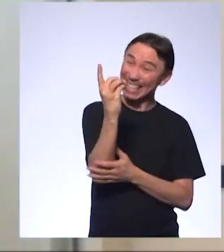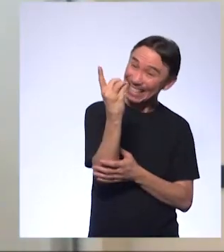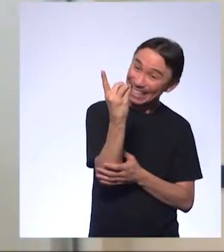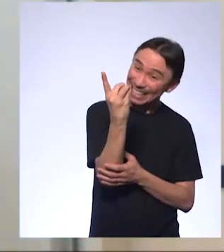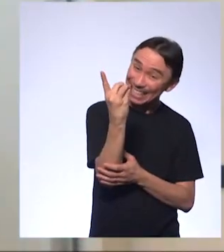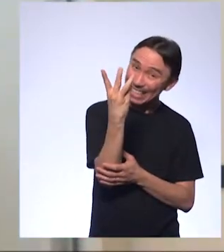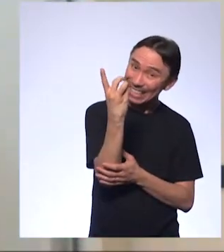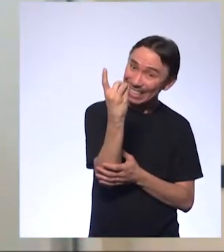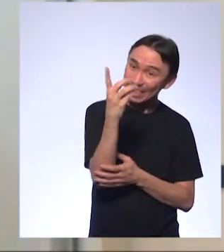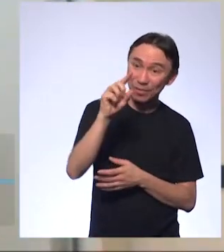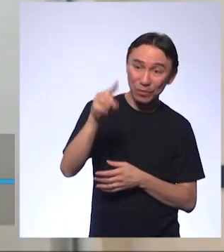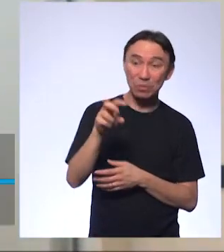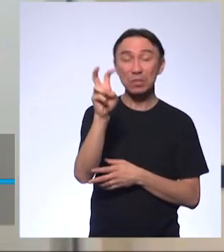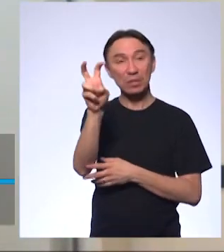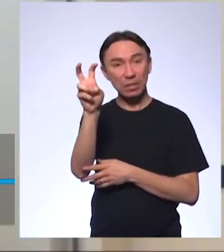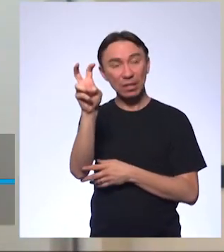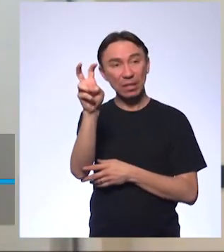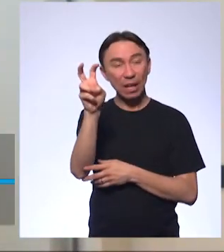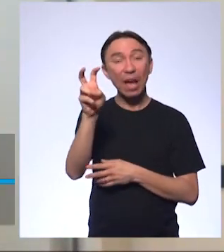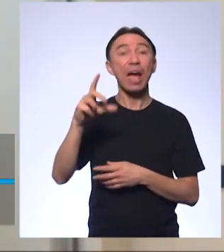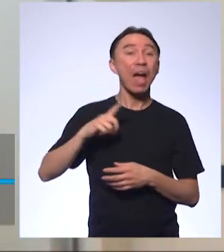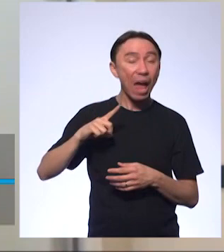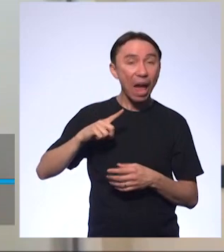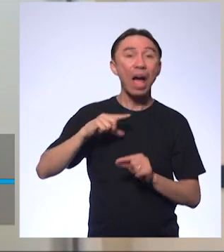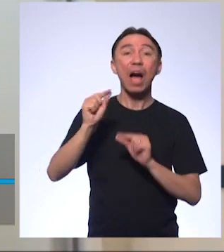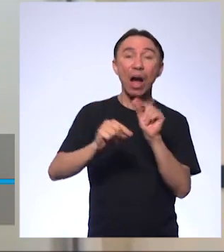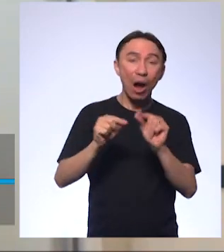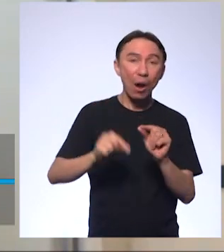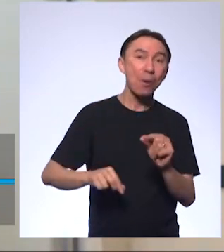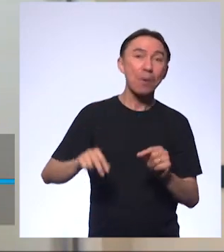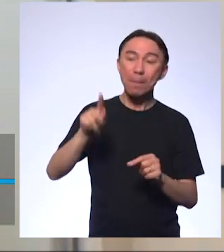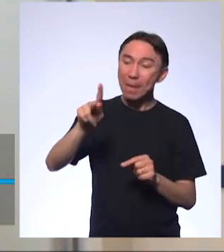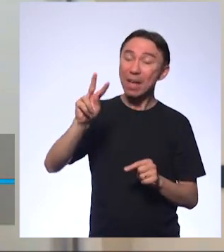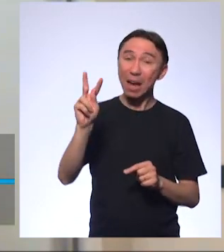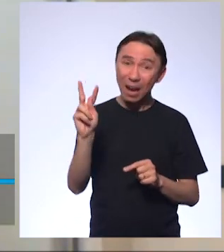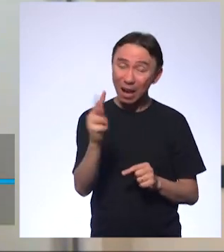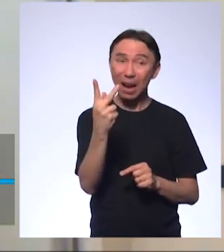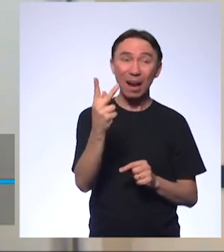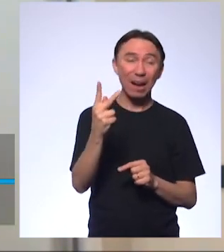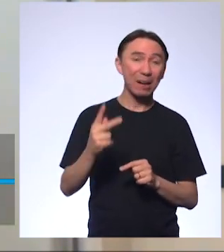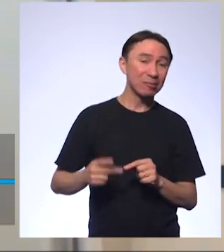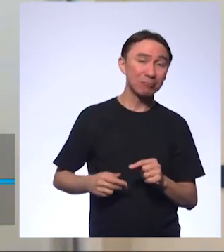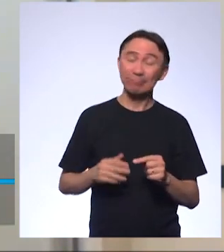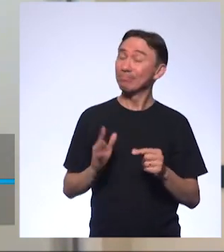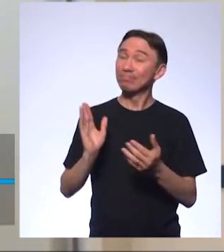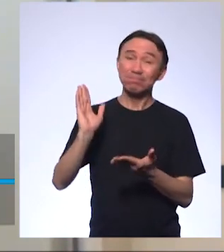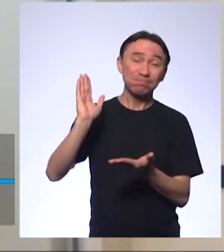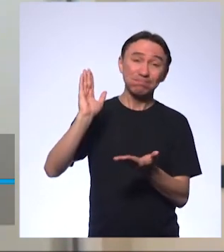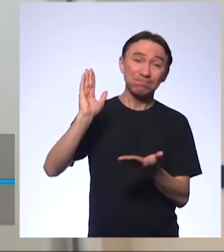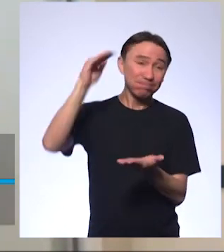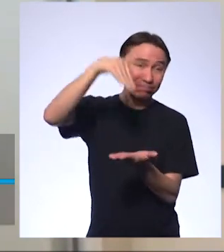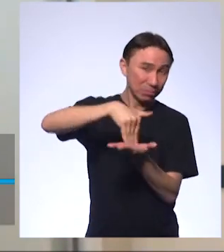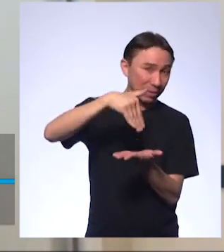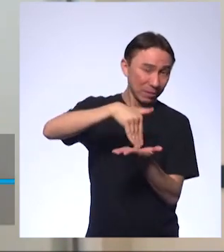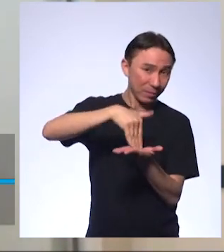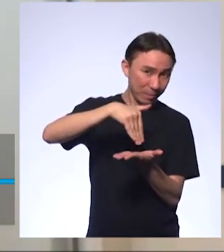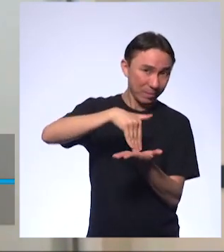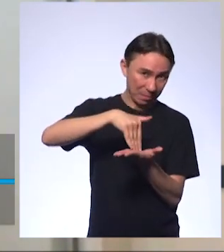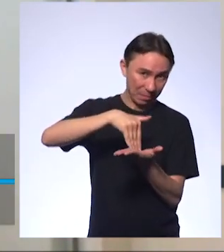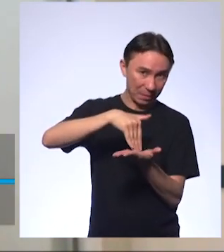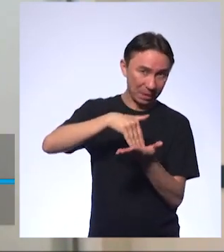Seria o pH mais baixo, no caso. Seriam os materiais alcalinos.